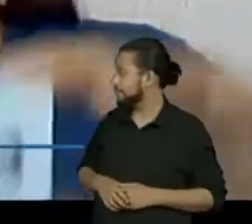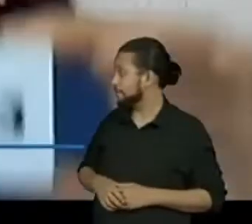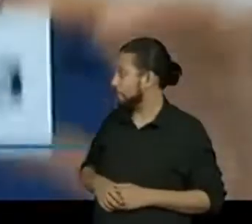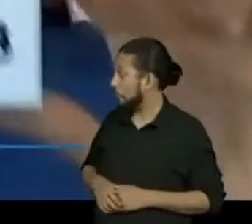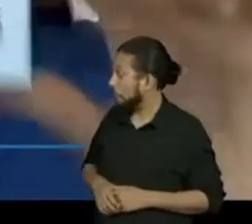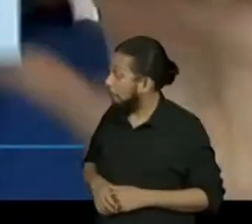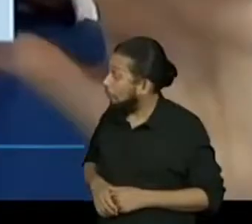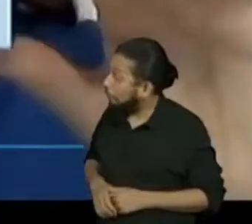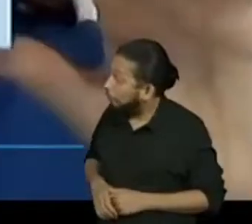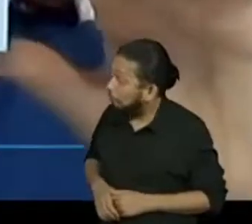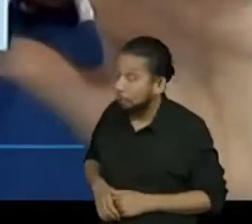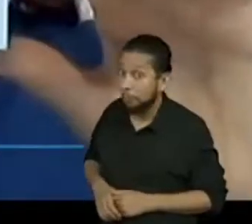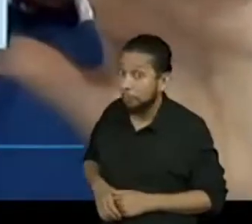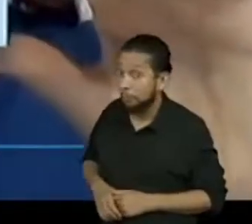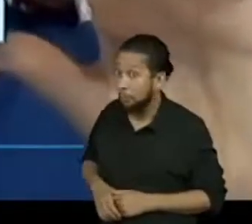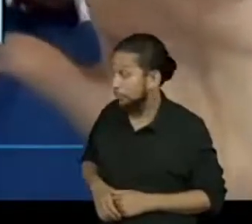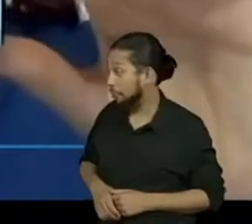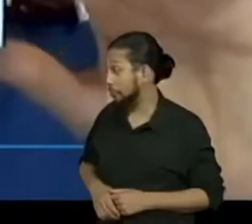Saiu?